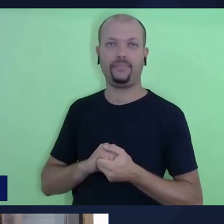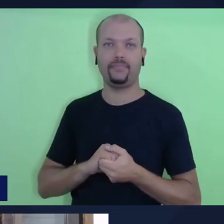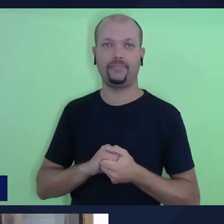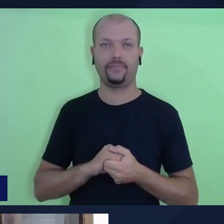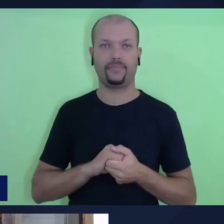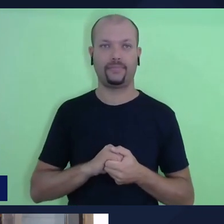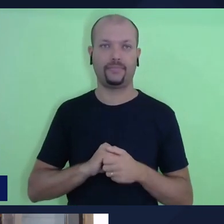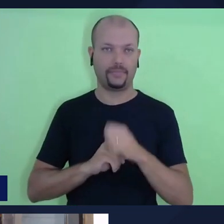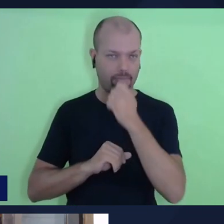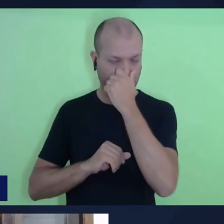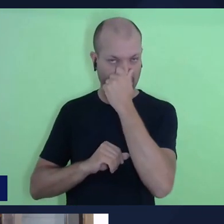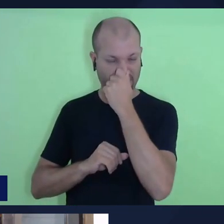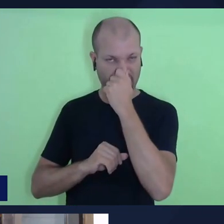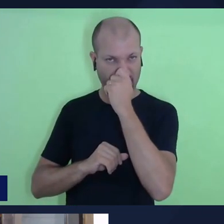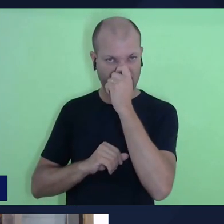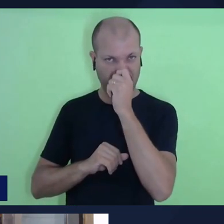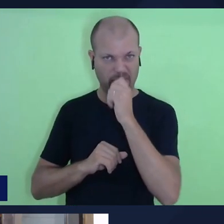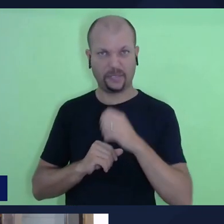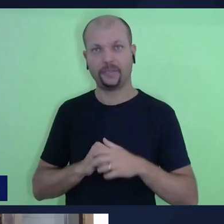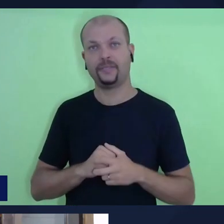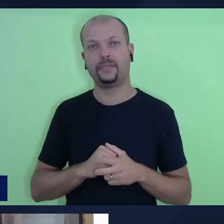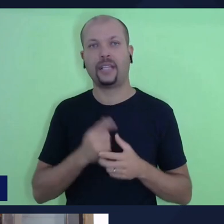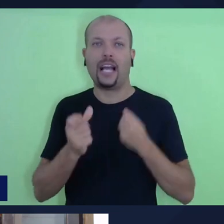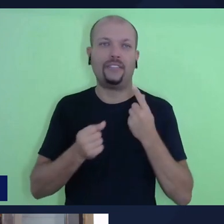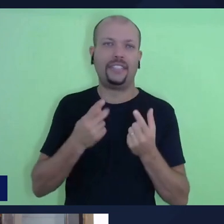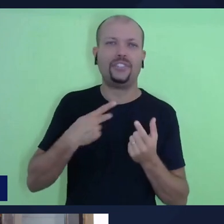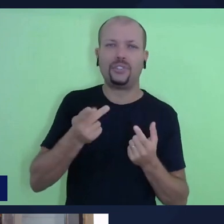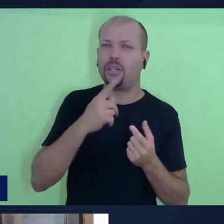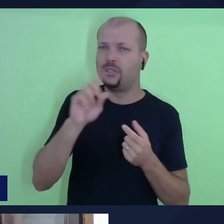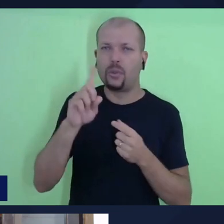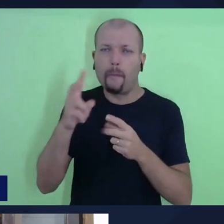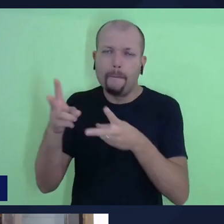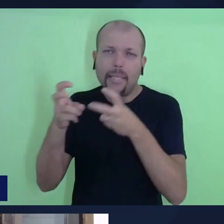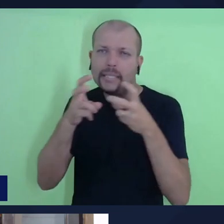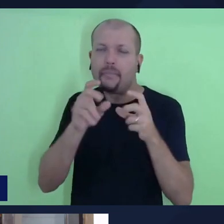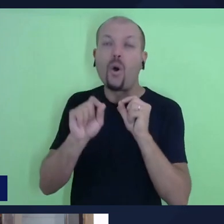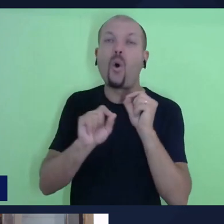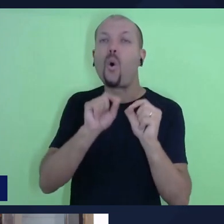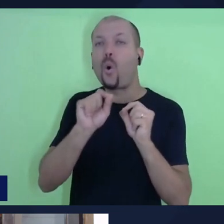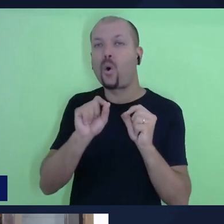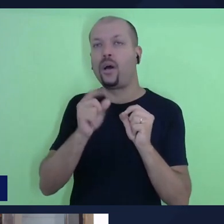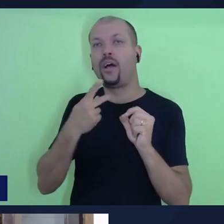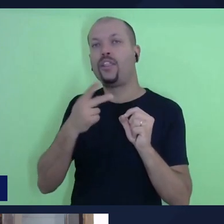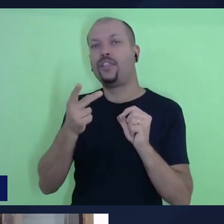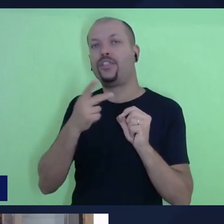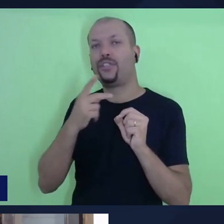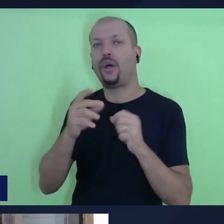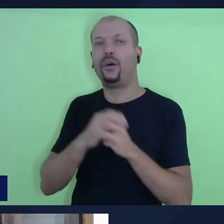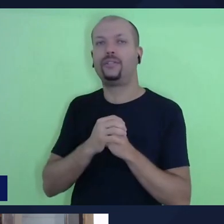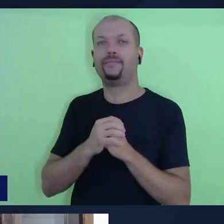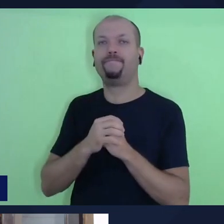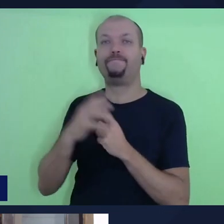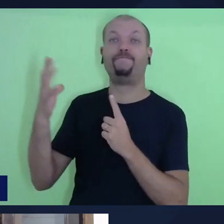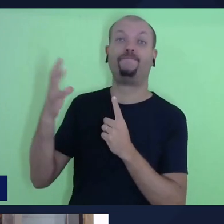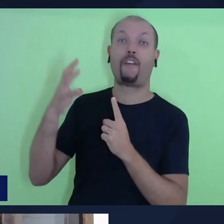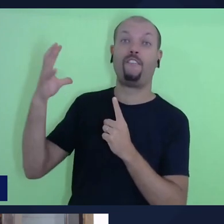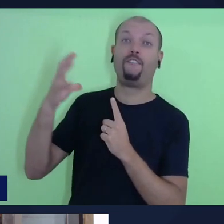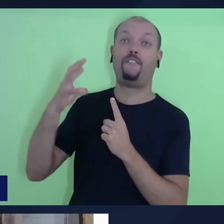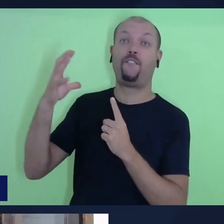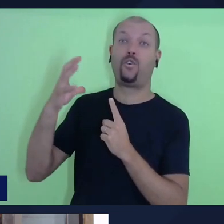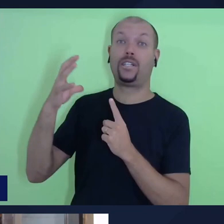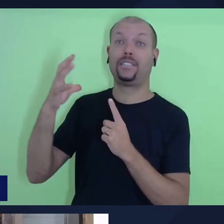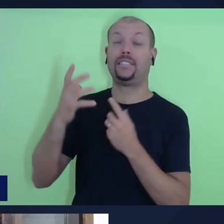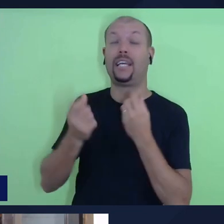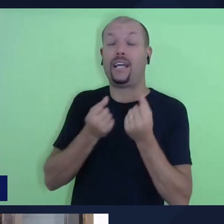O que muitas vezes nós não conseguimos enxergar é o quão nós somos afetados pelas nossas prioridades.